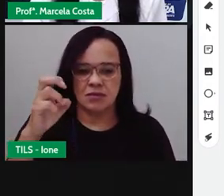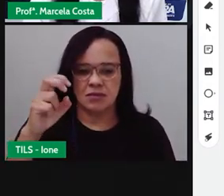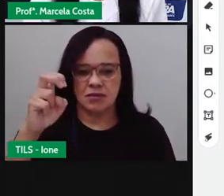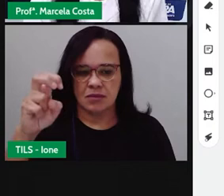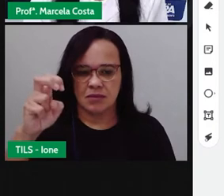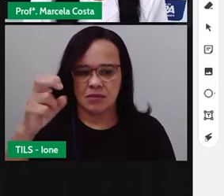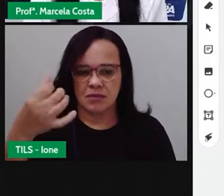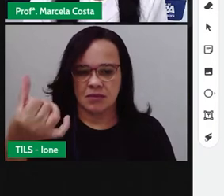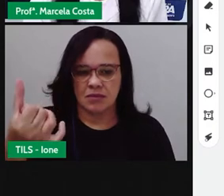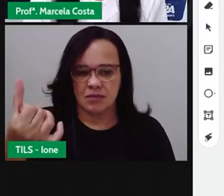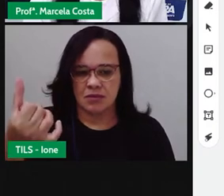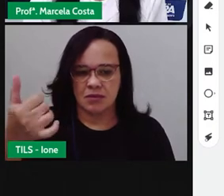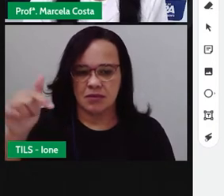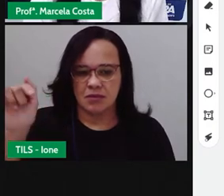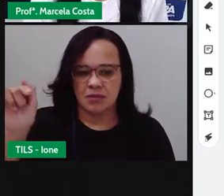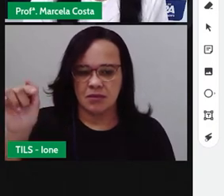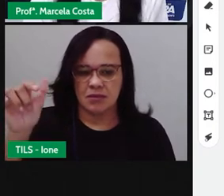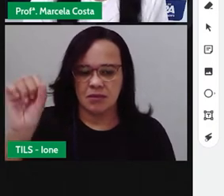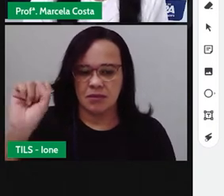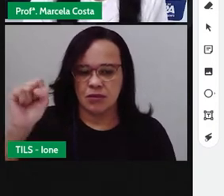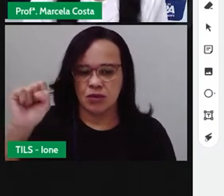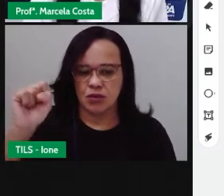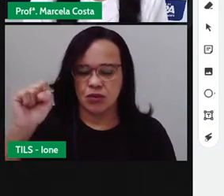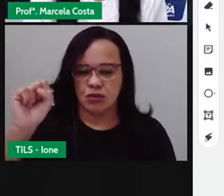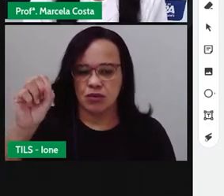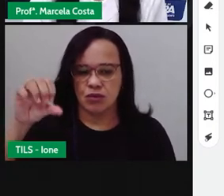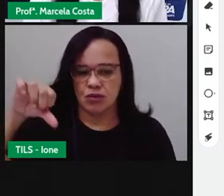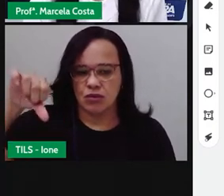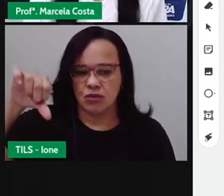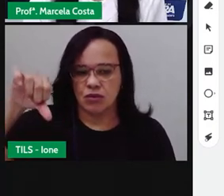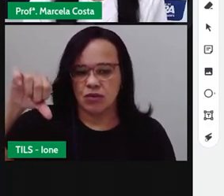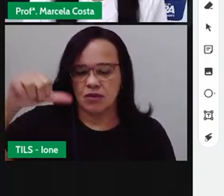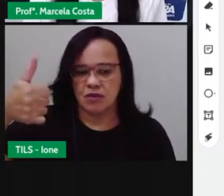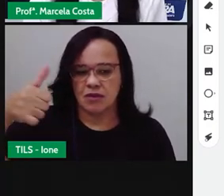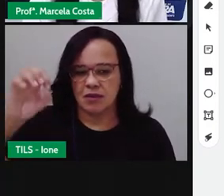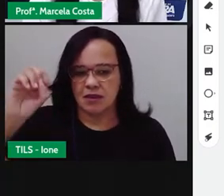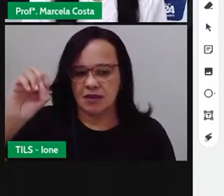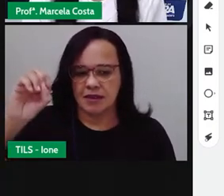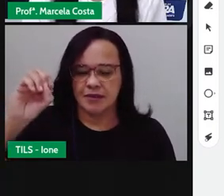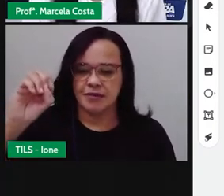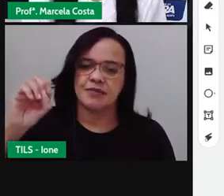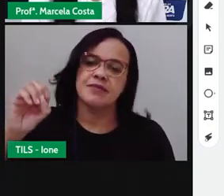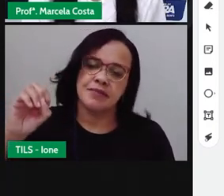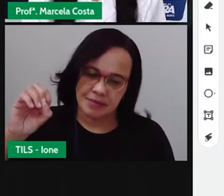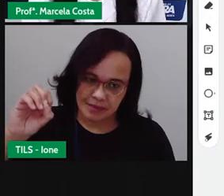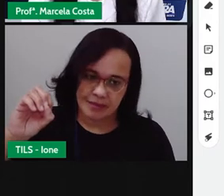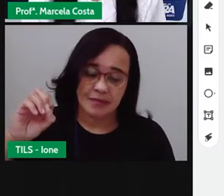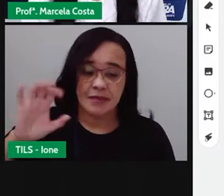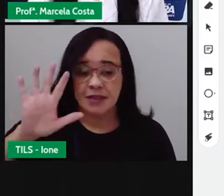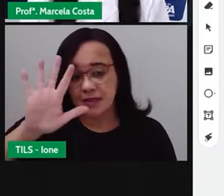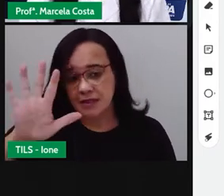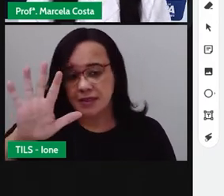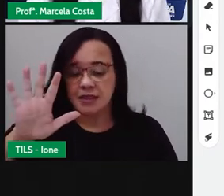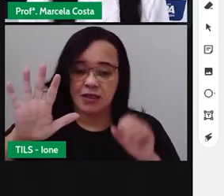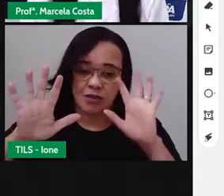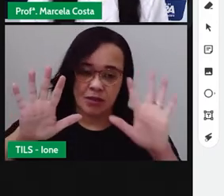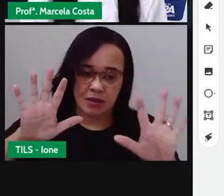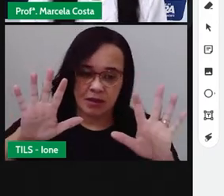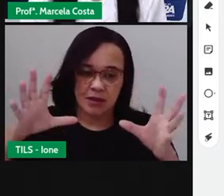5, 6, 6, 8, 9, 10. Então, 5 mais 5,